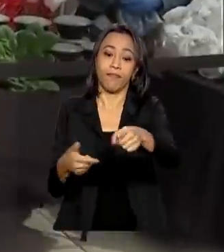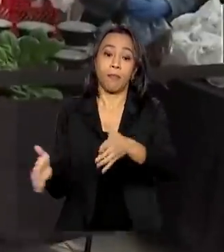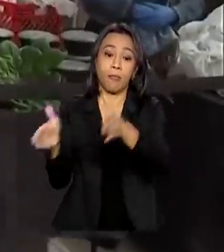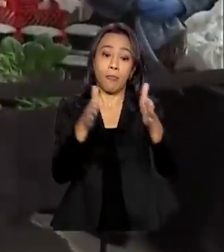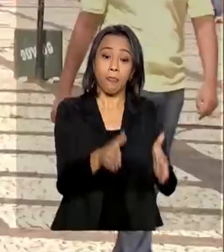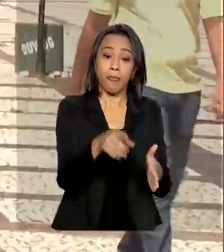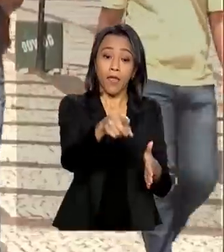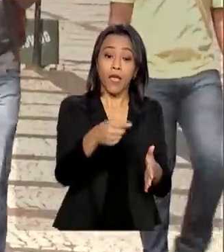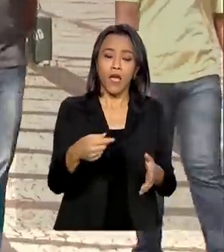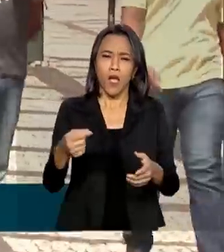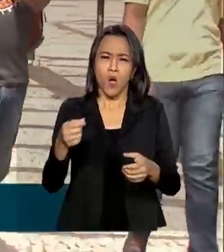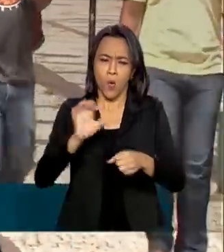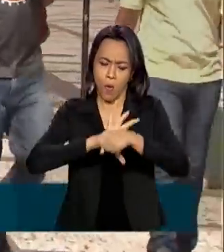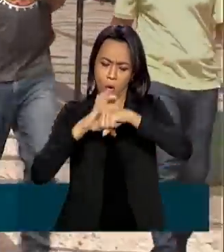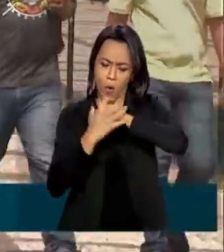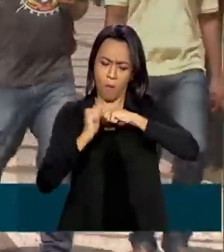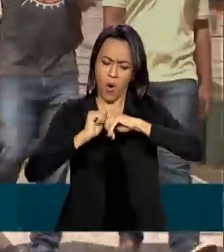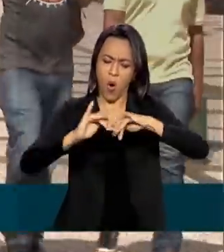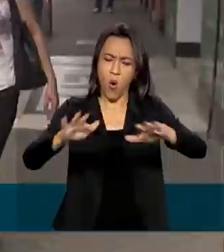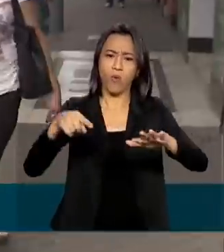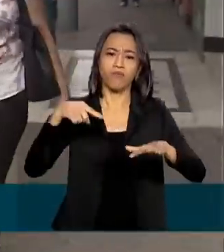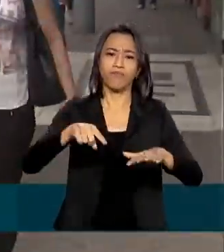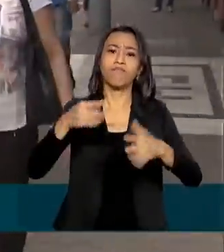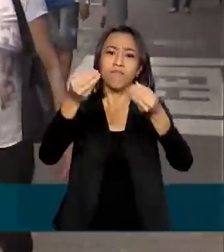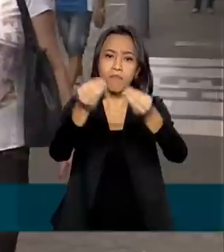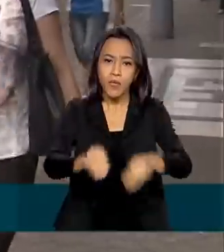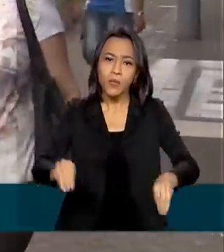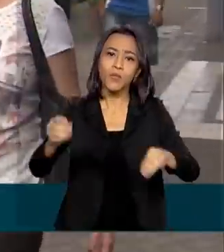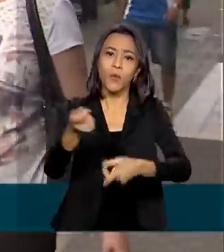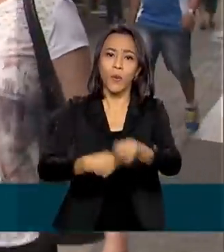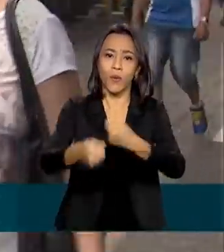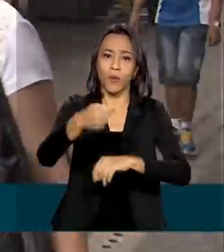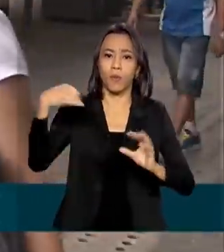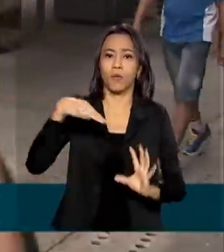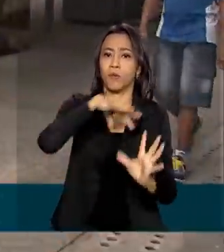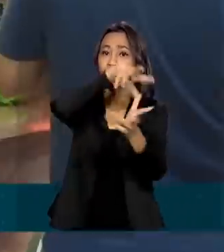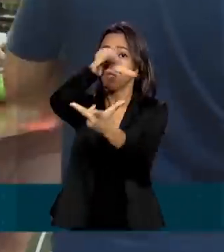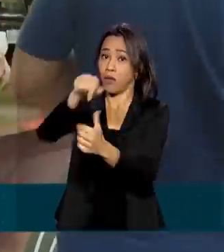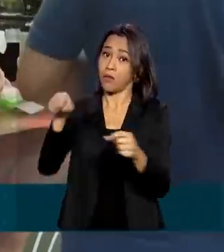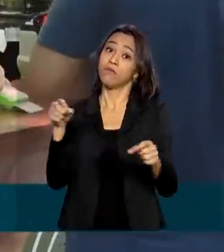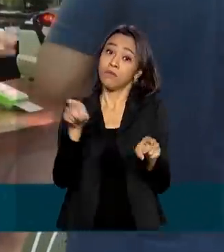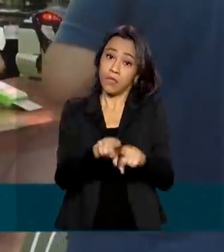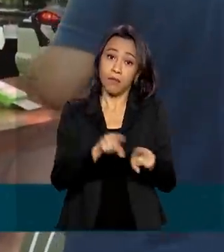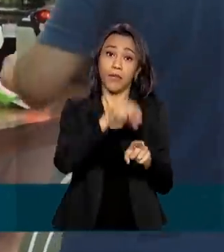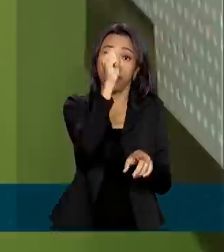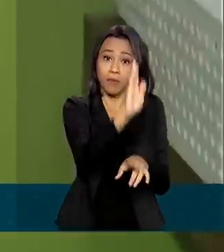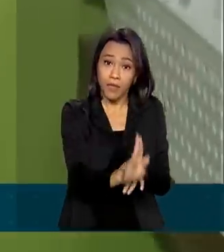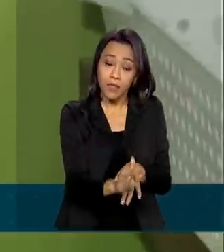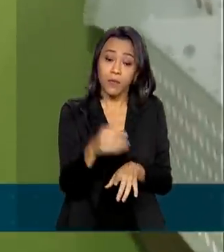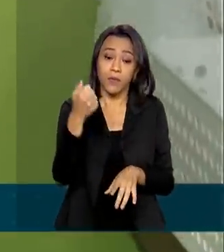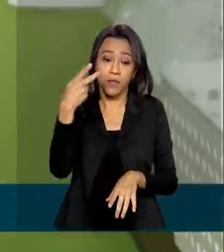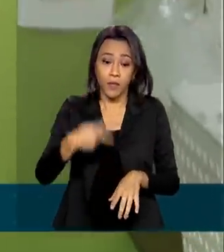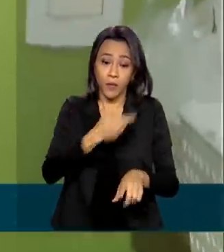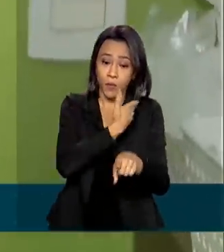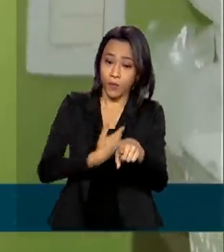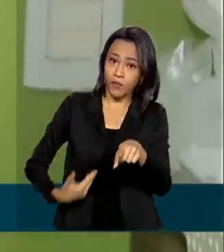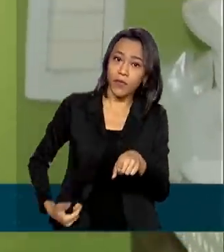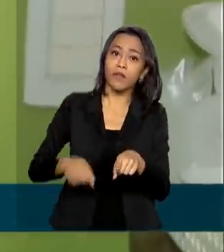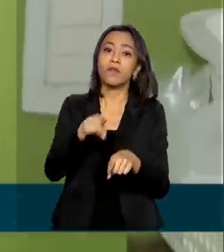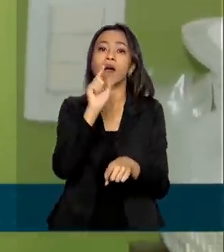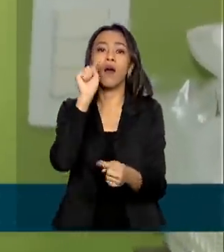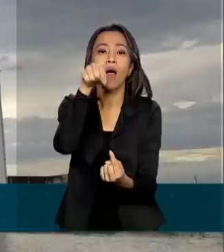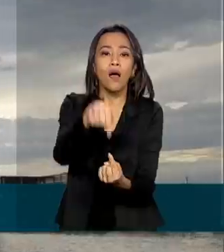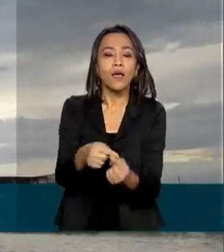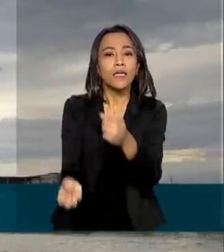economia do planeta e aqui no Brasil não foi diferente. E o governo já está em busca da recuperação, adotando medidas com foco na criação de